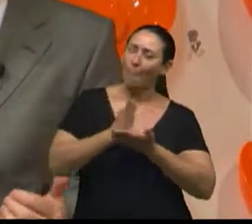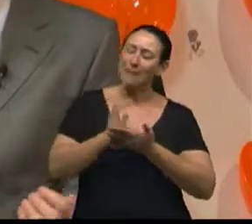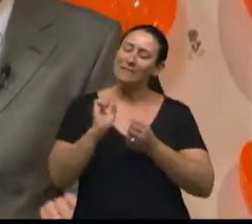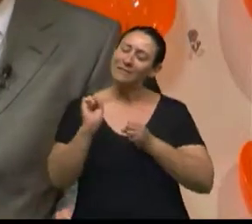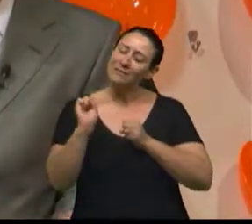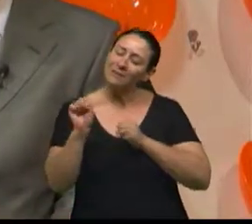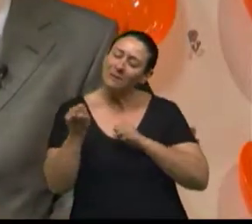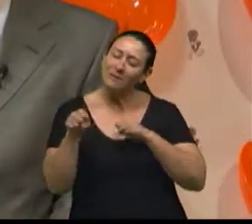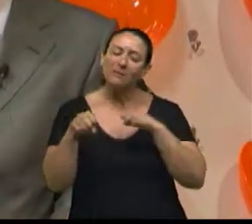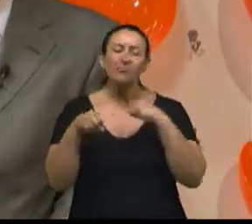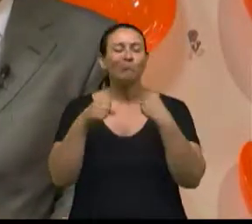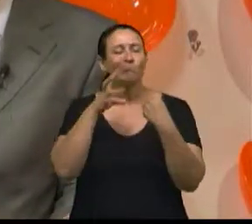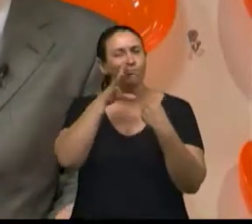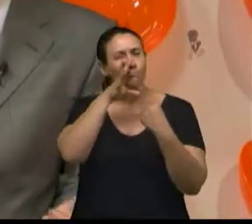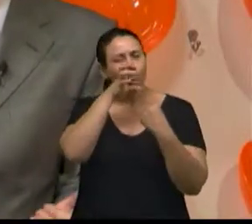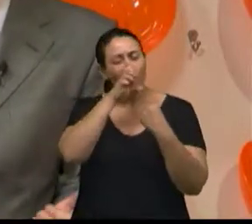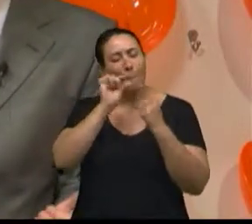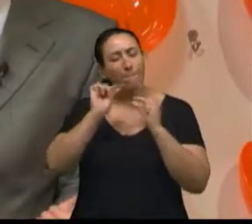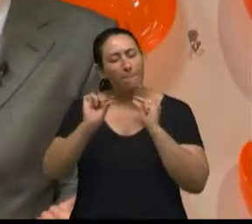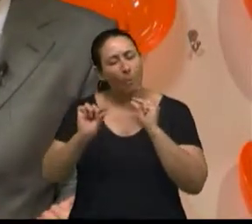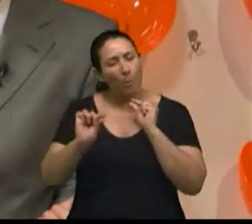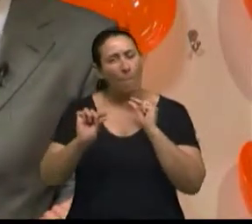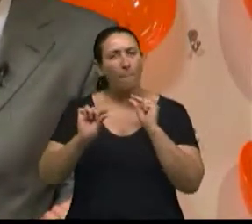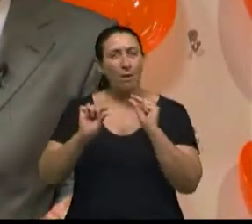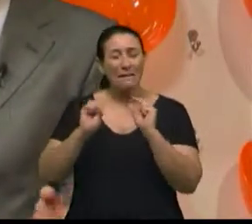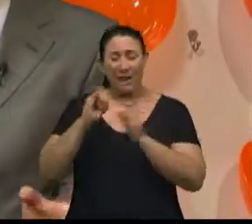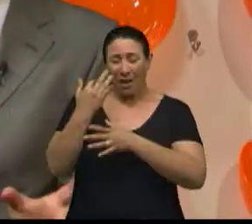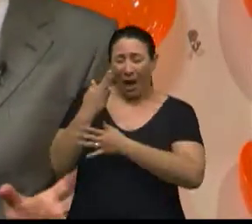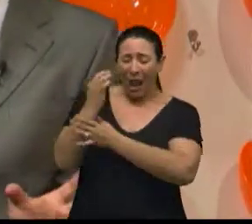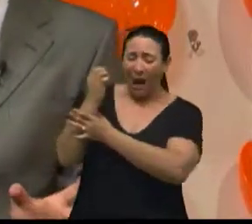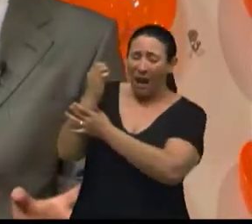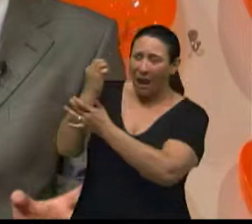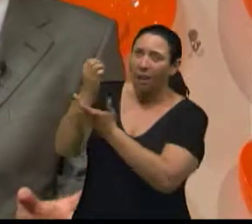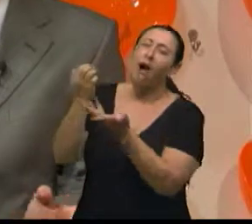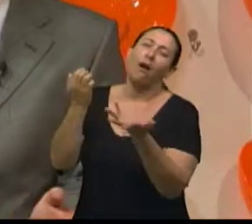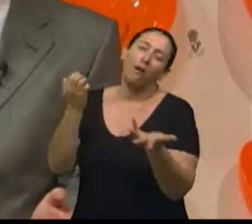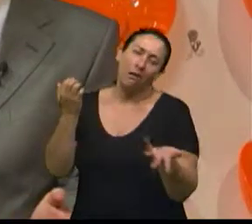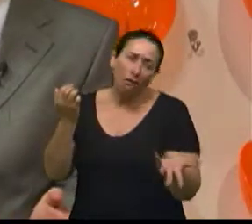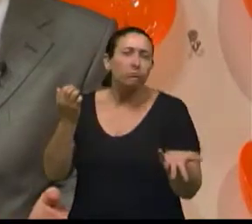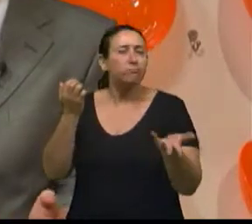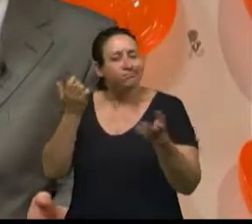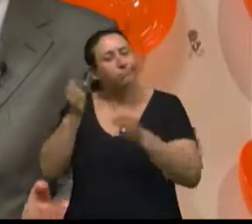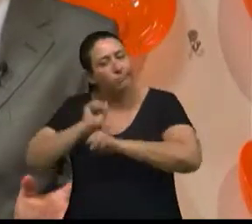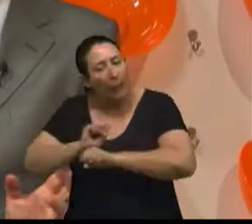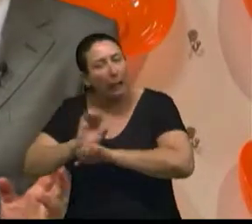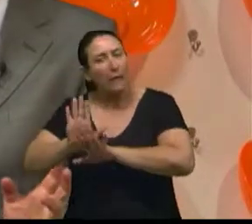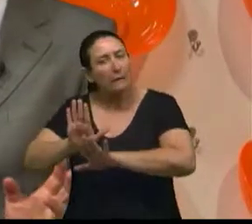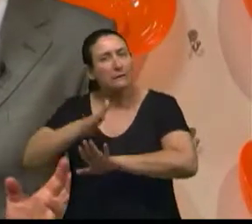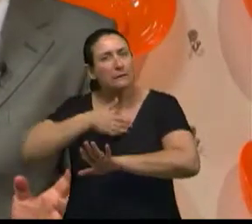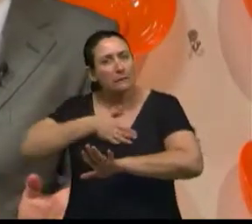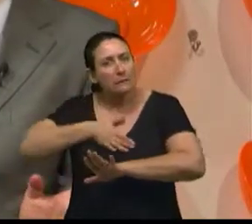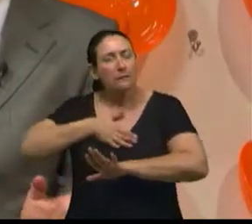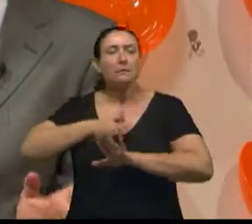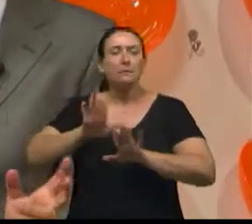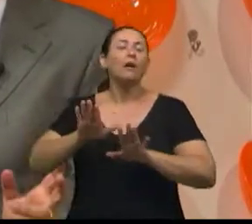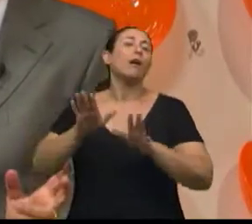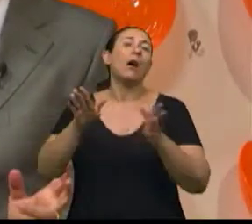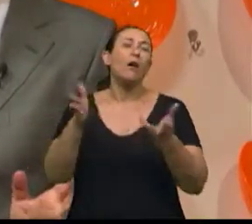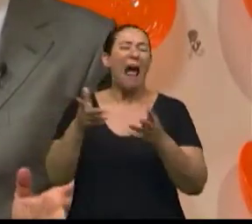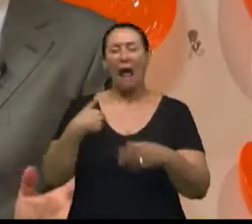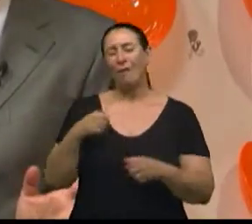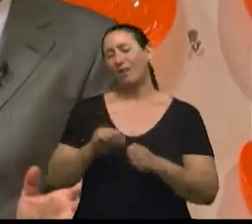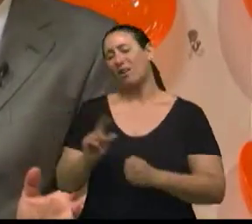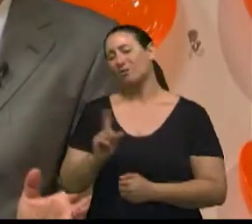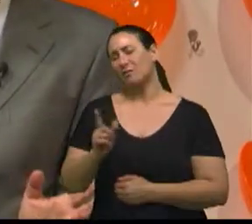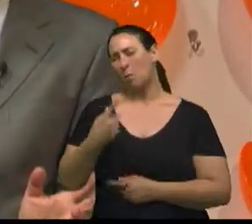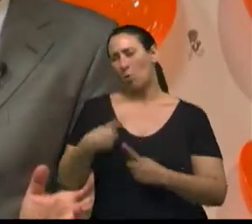tiver dor, ela vai fazer um exercício menor. Mas tem que iniciar. E é normal no início ter dor. Então, tem pessoas que dizem assim, ah, eu não faço porque me